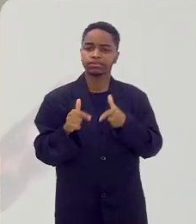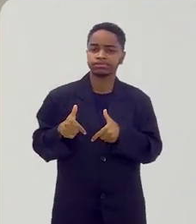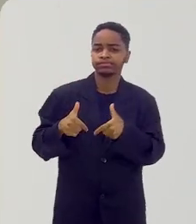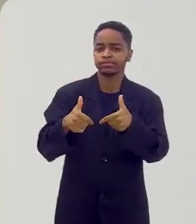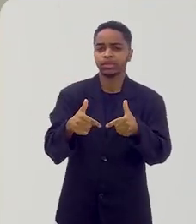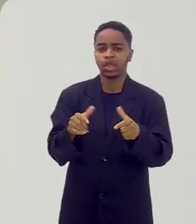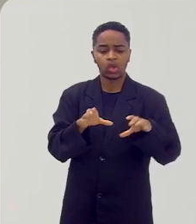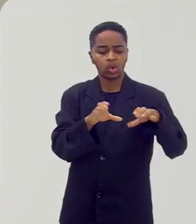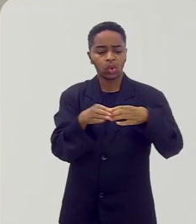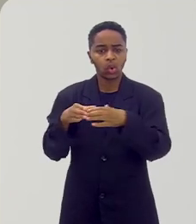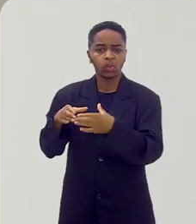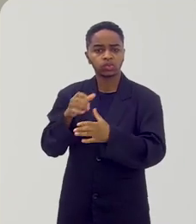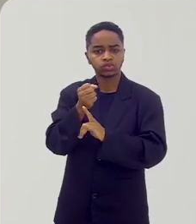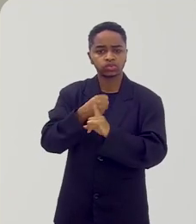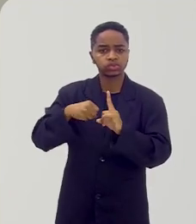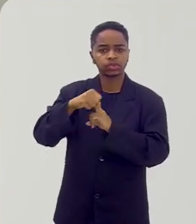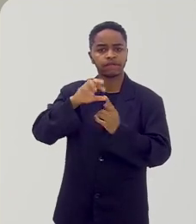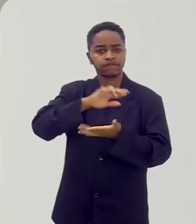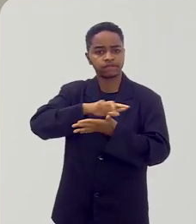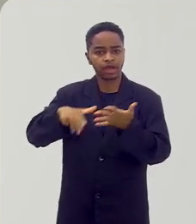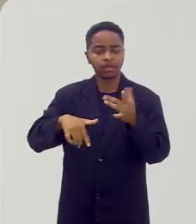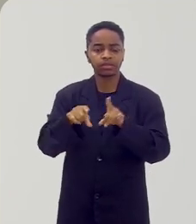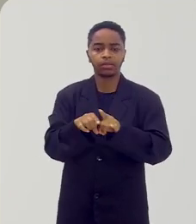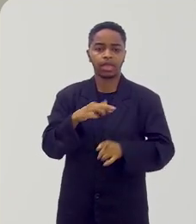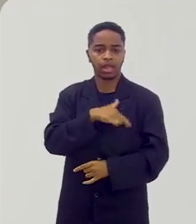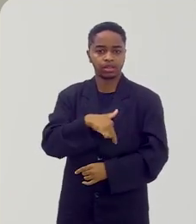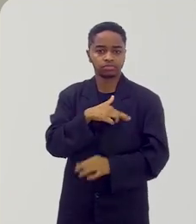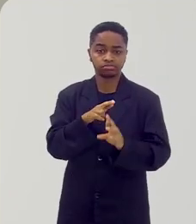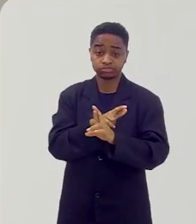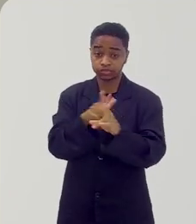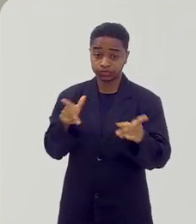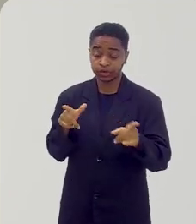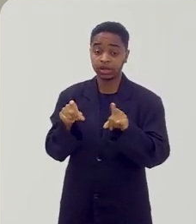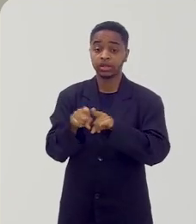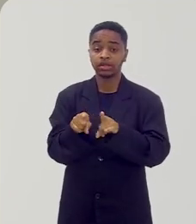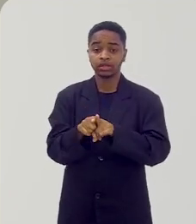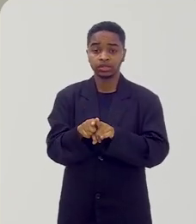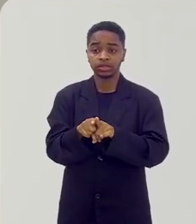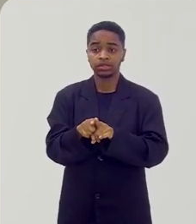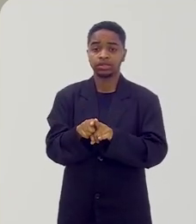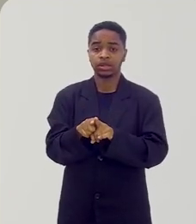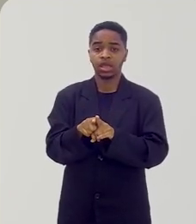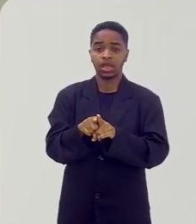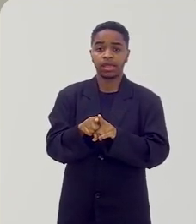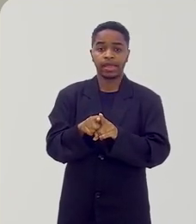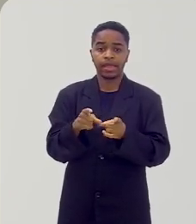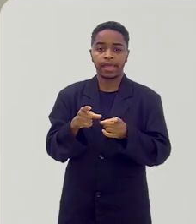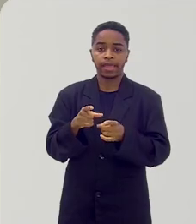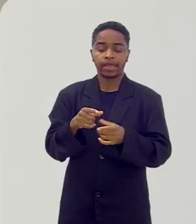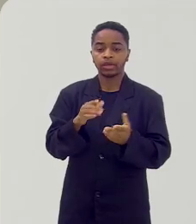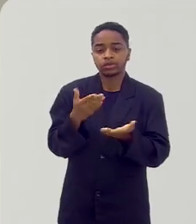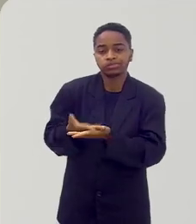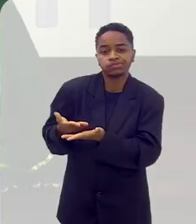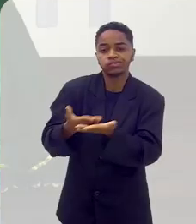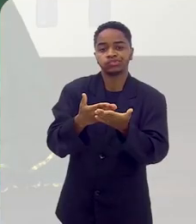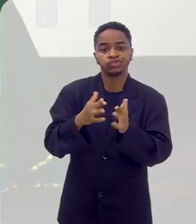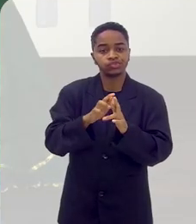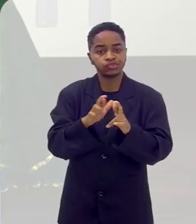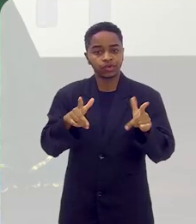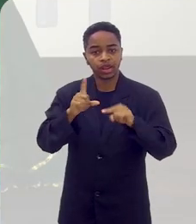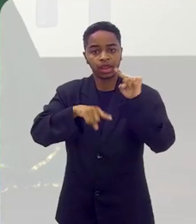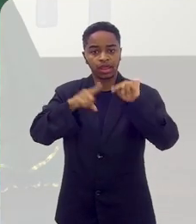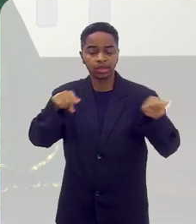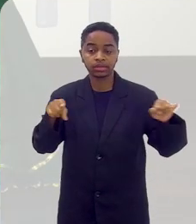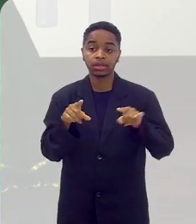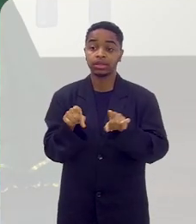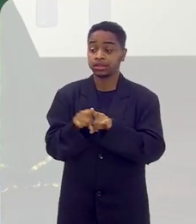brinca. De várias classes sociais, de religiões diferentes, de nível de instrução diferente.